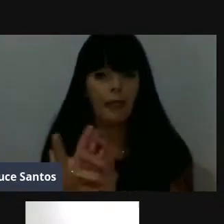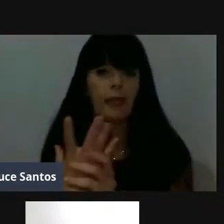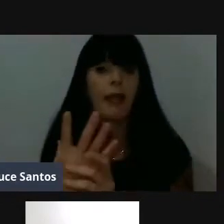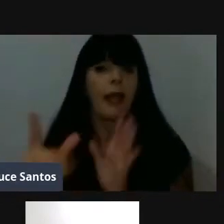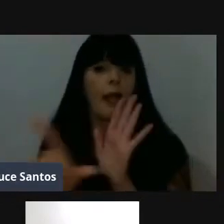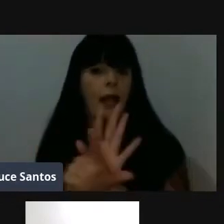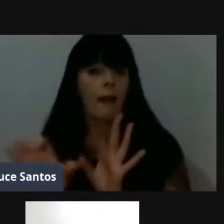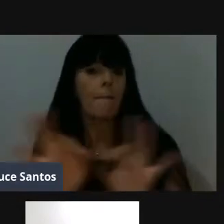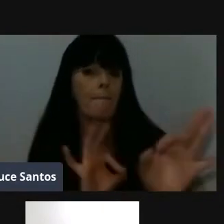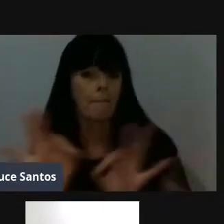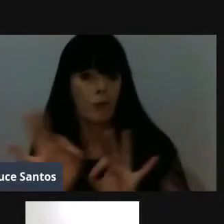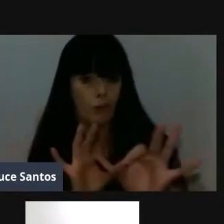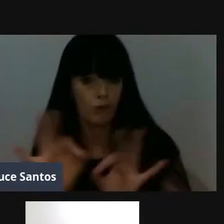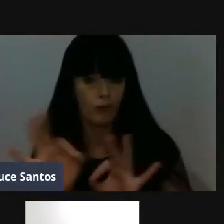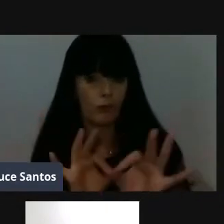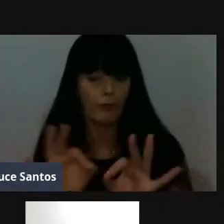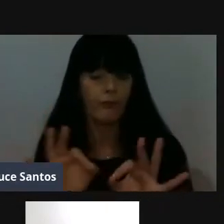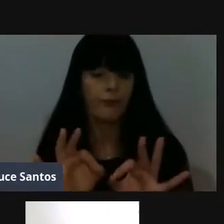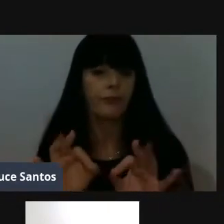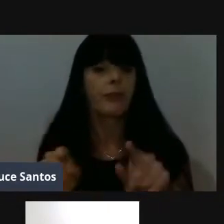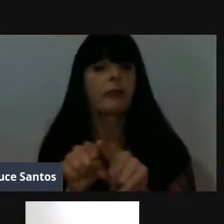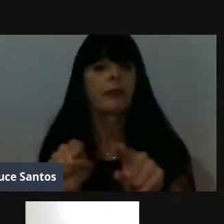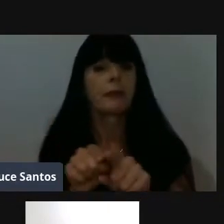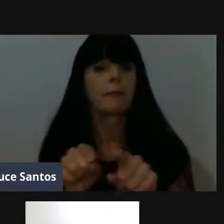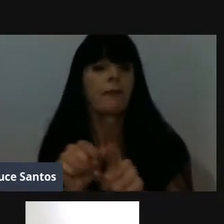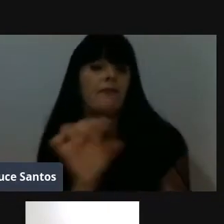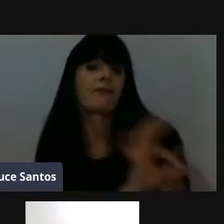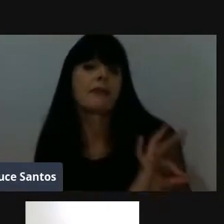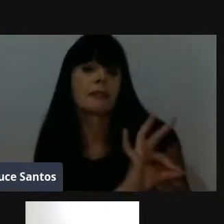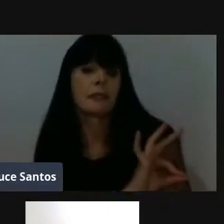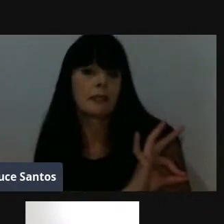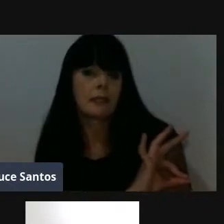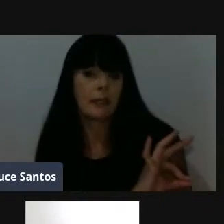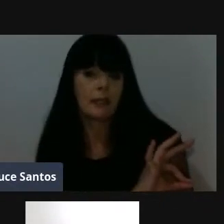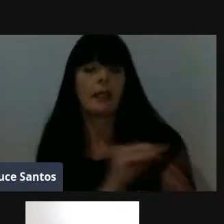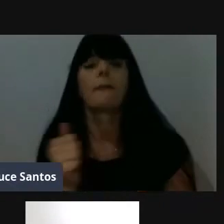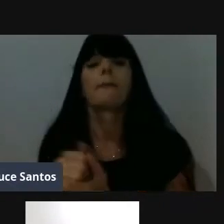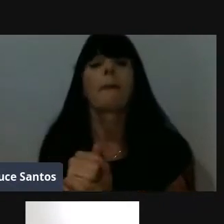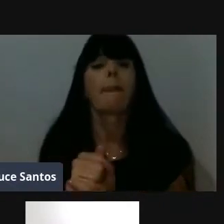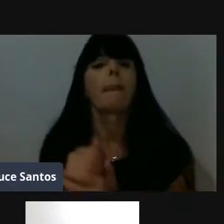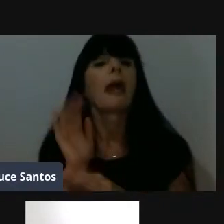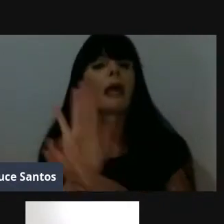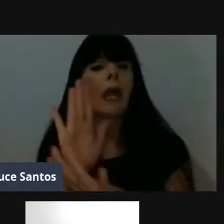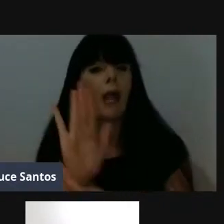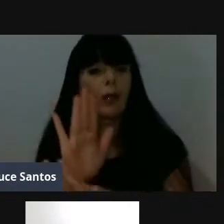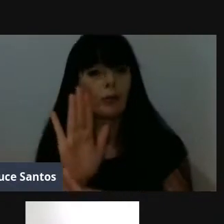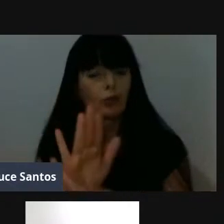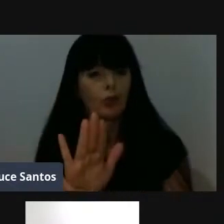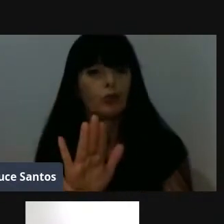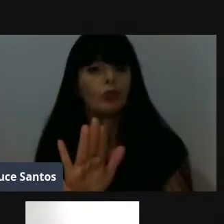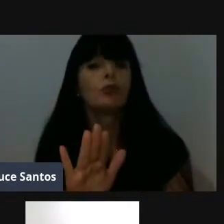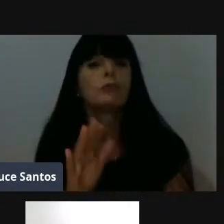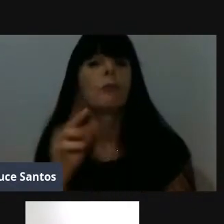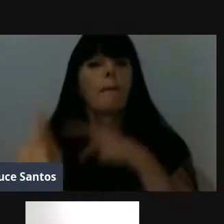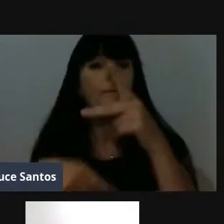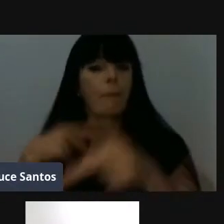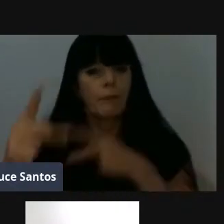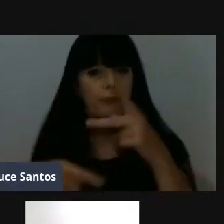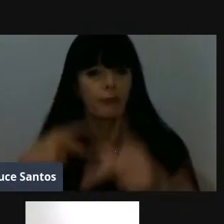projetos de leis que atendam, né, as demandas e os anseios da população,